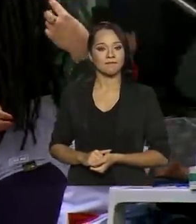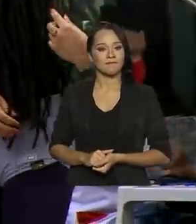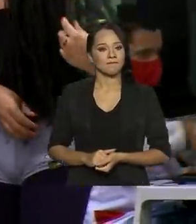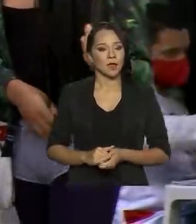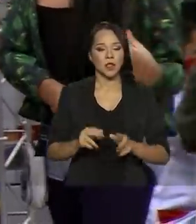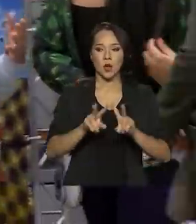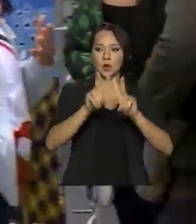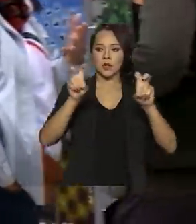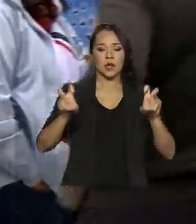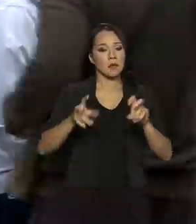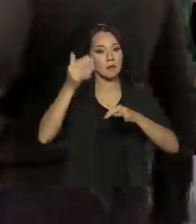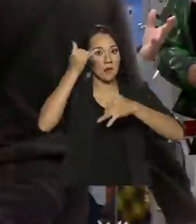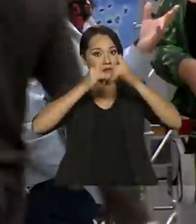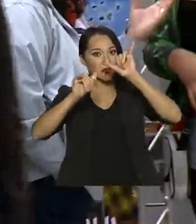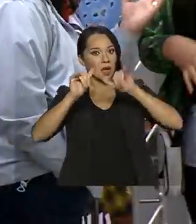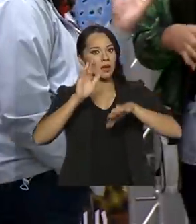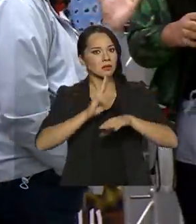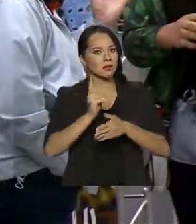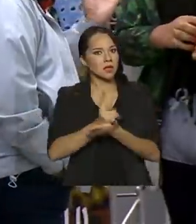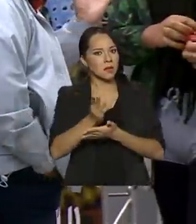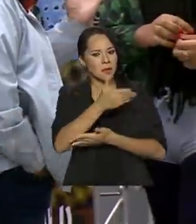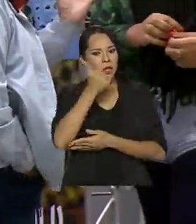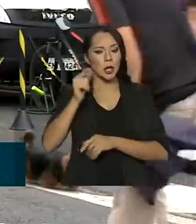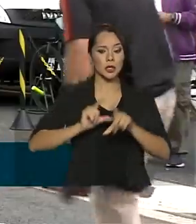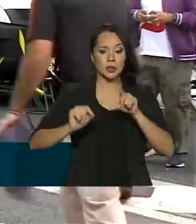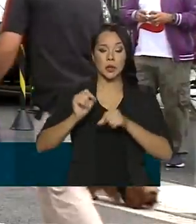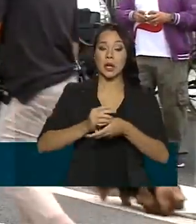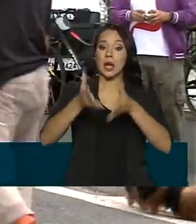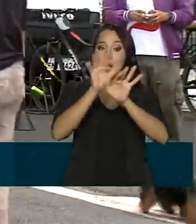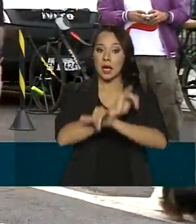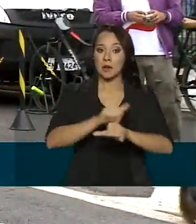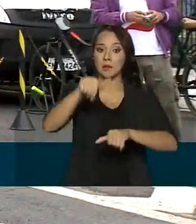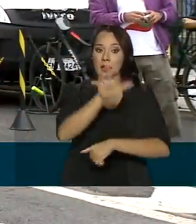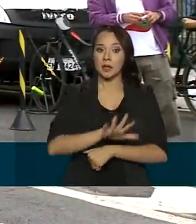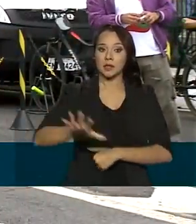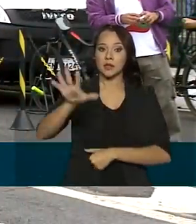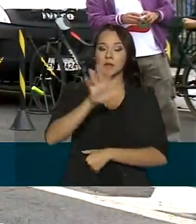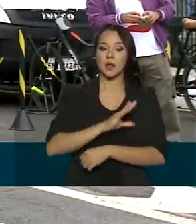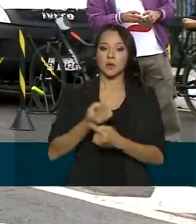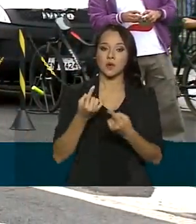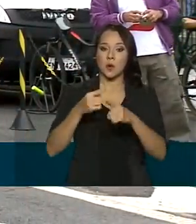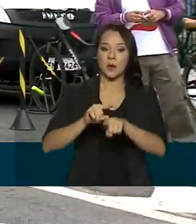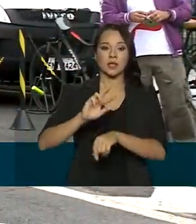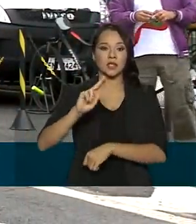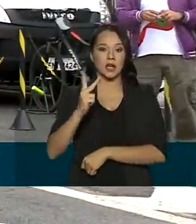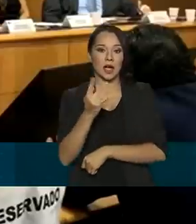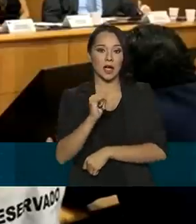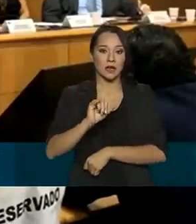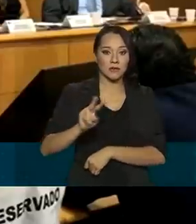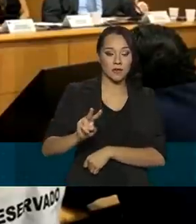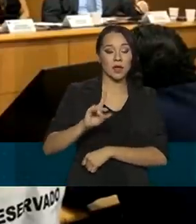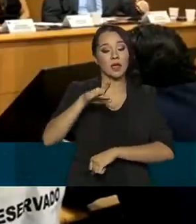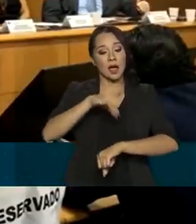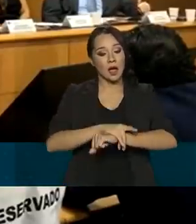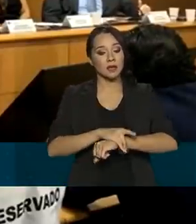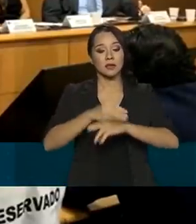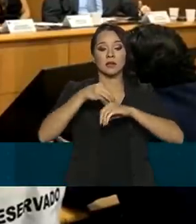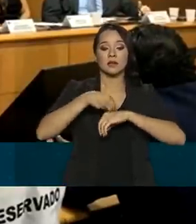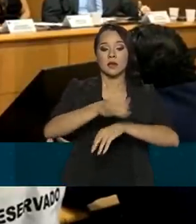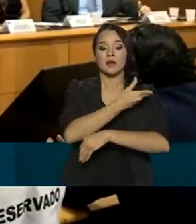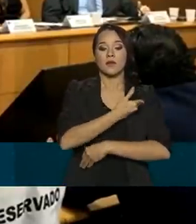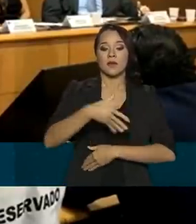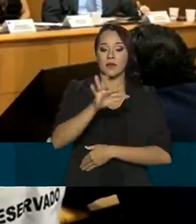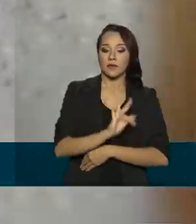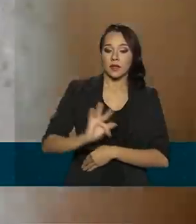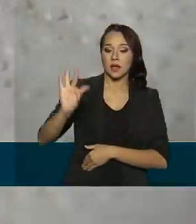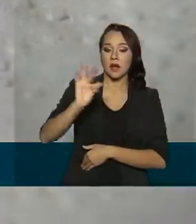o lema Prevenir é sempre a melhor escolha, a campanha nacional de combate ao HIV AIDS, lançada pelo governo